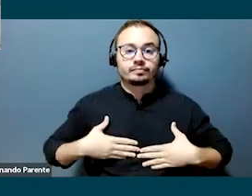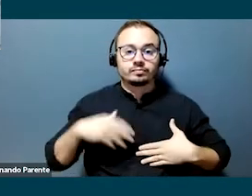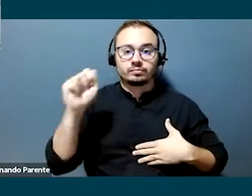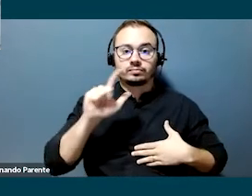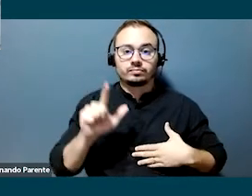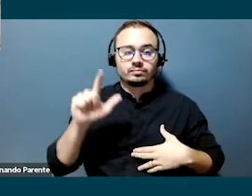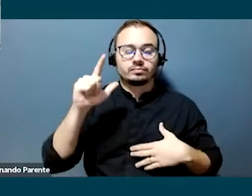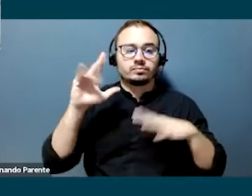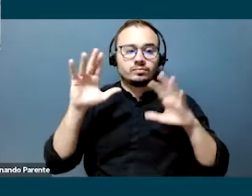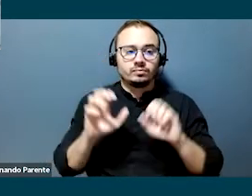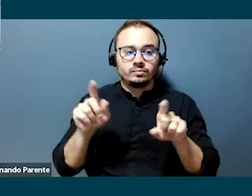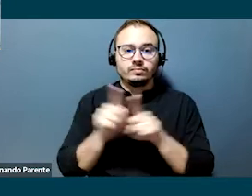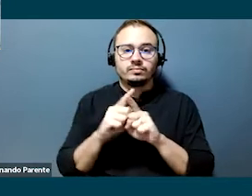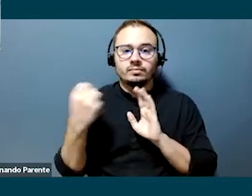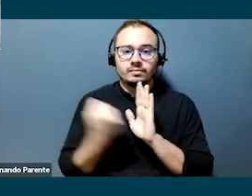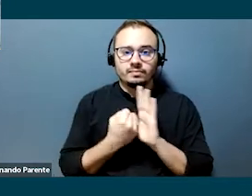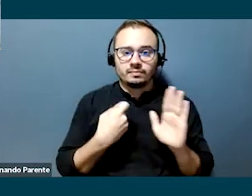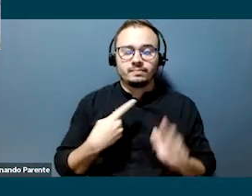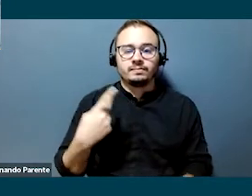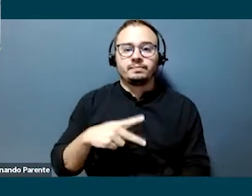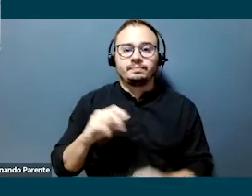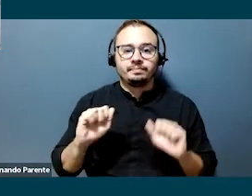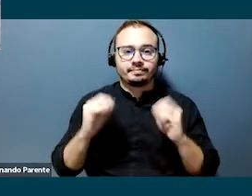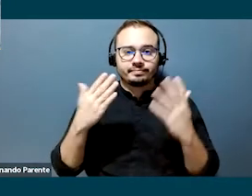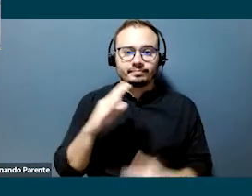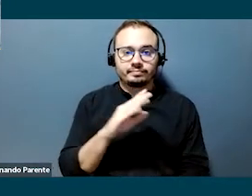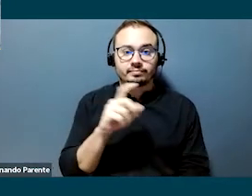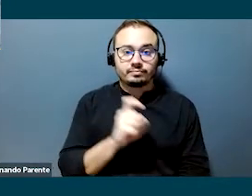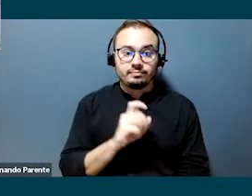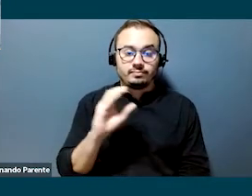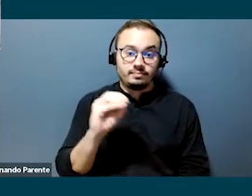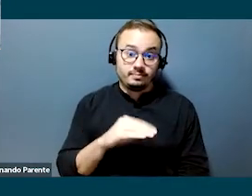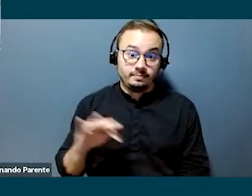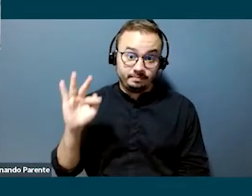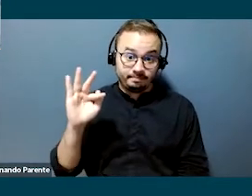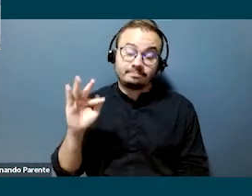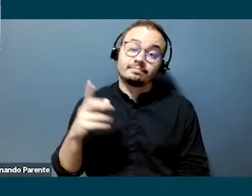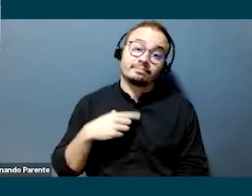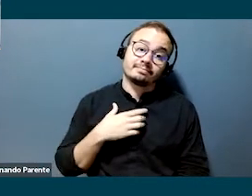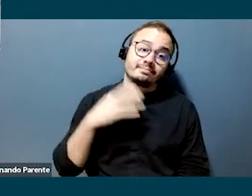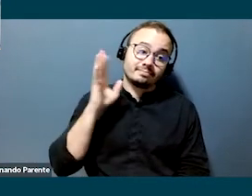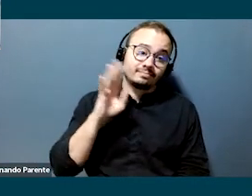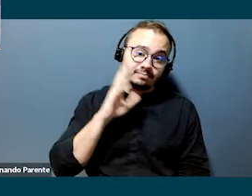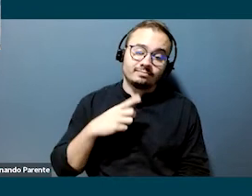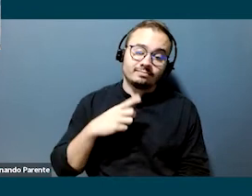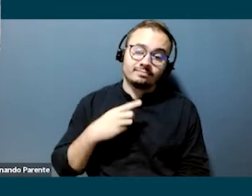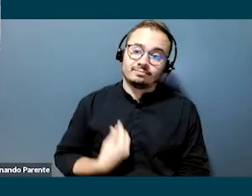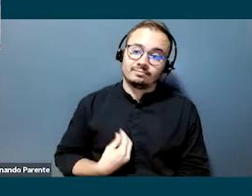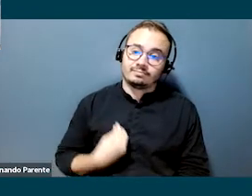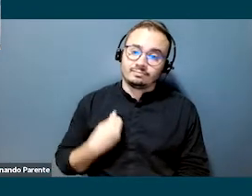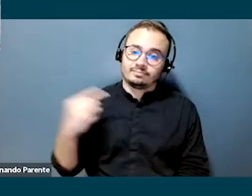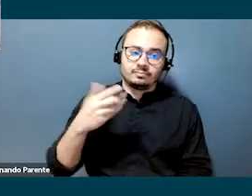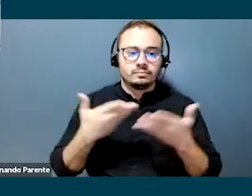com detalhes coloridos e com a marca do evento X-Conf. É muito bacana estar aqui com vocês hoje e poder